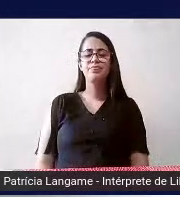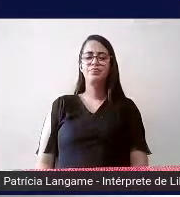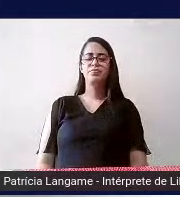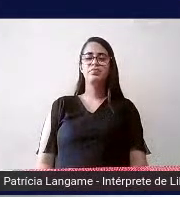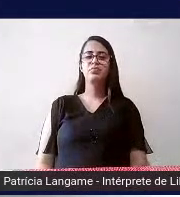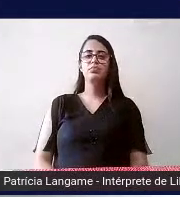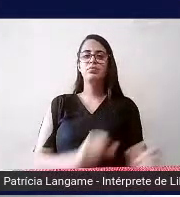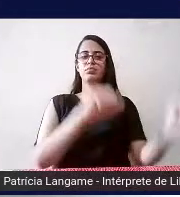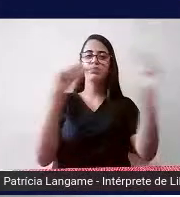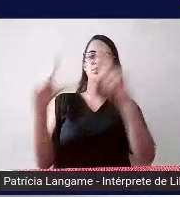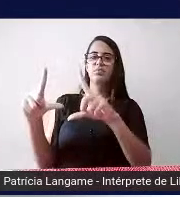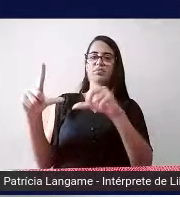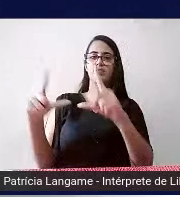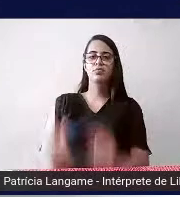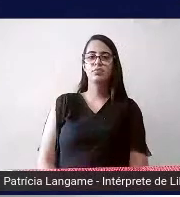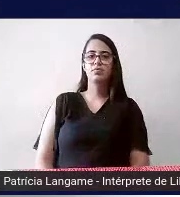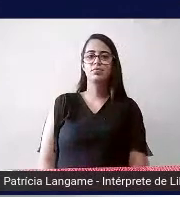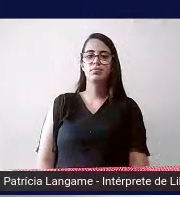passar